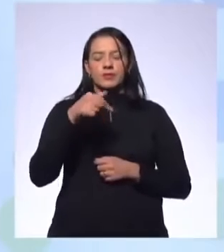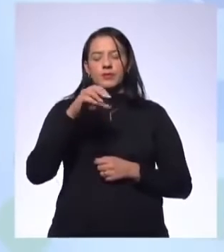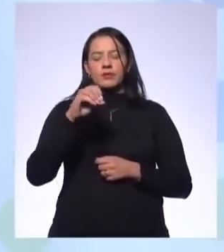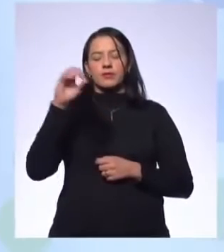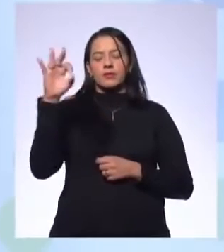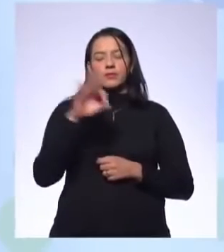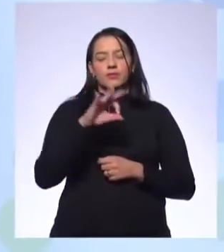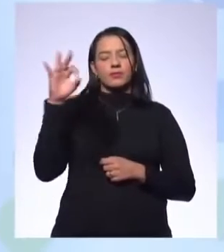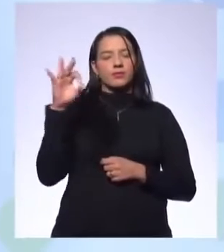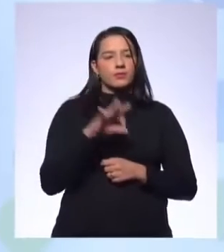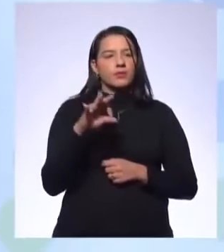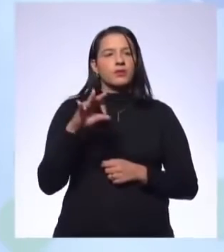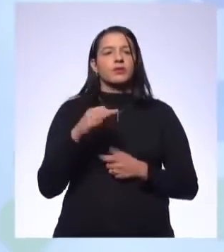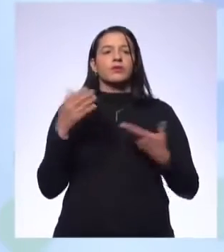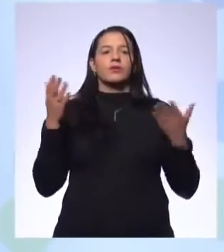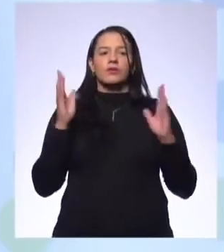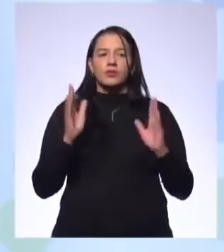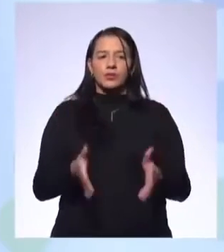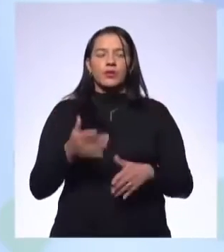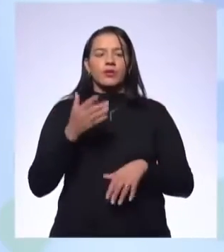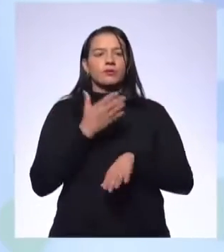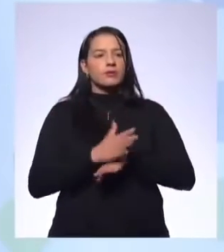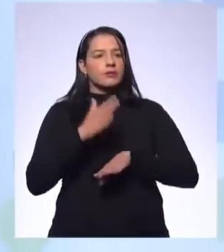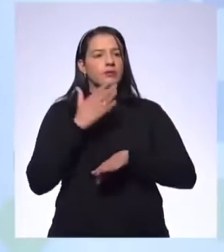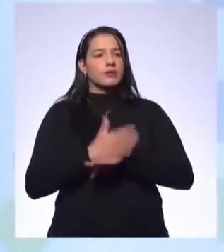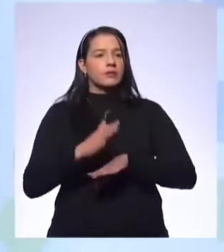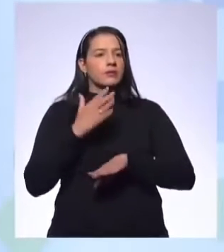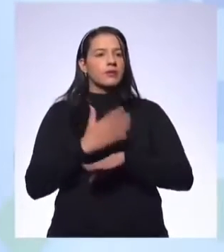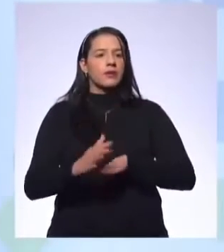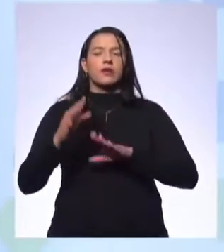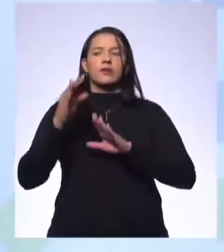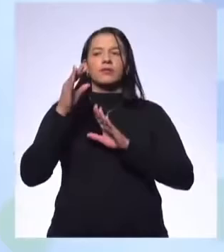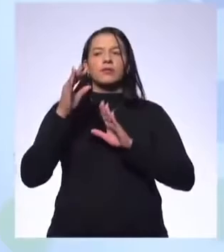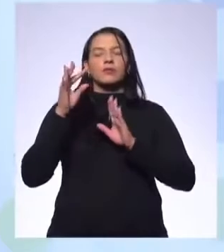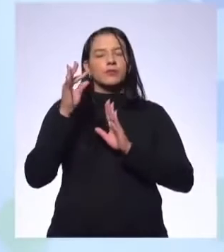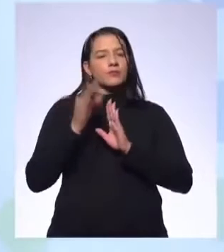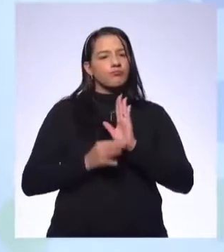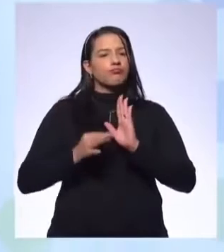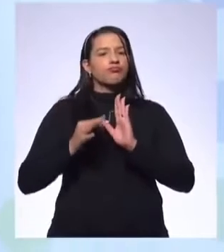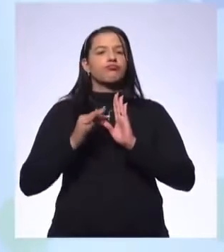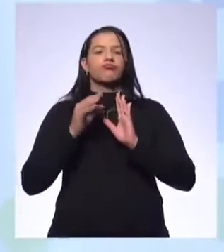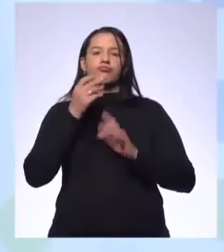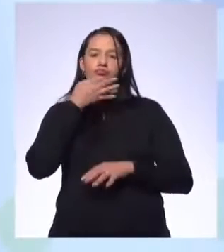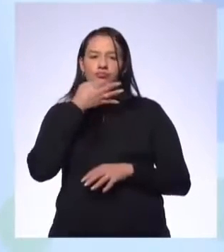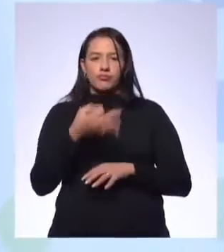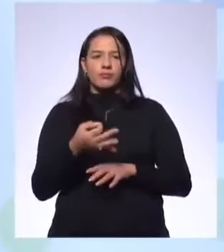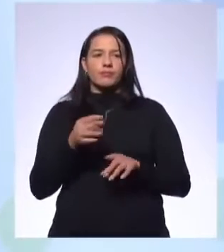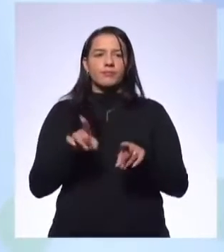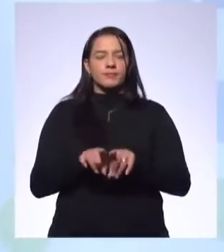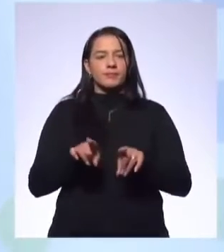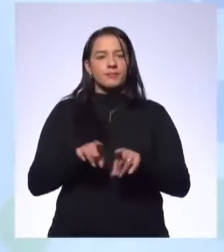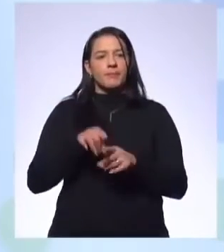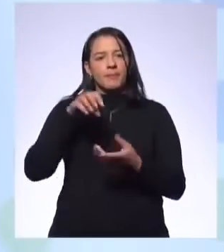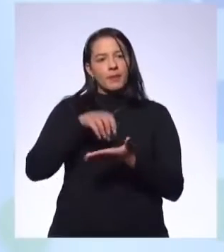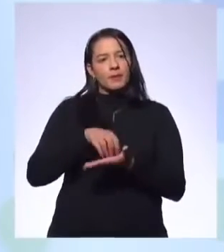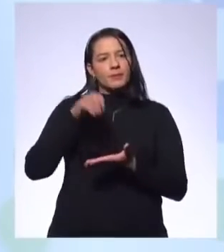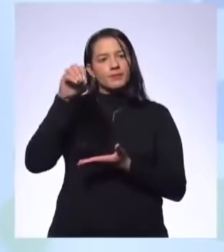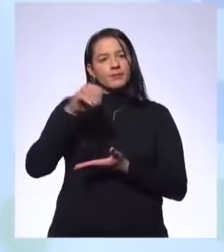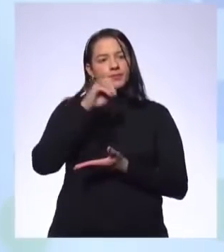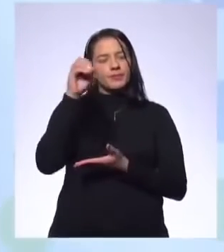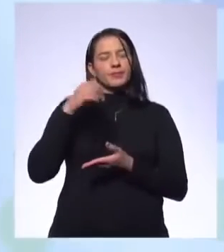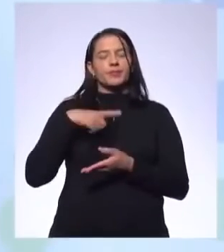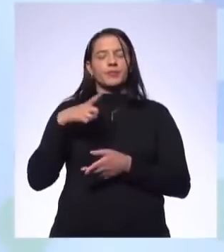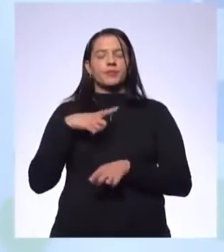alunos que aqui estão no chat hoje já treinaram artigo de opinião. No primeiro, no segundo bimestre. Aliás, aqui no Centro de Mídia a gente tem um